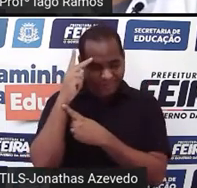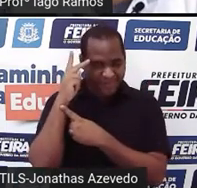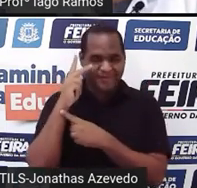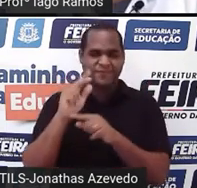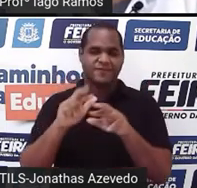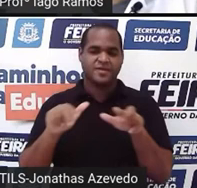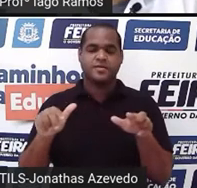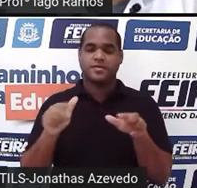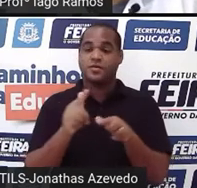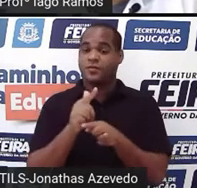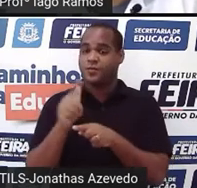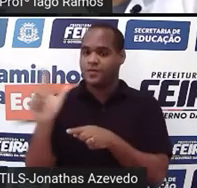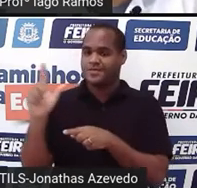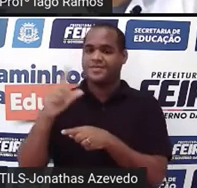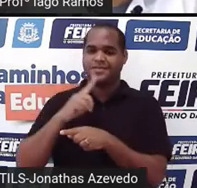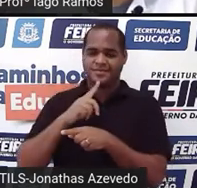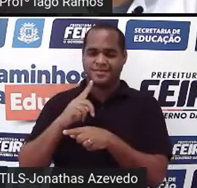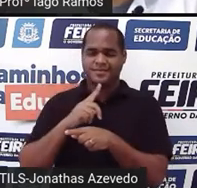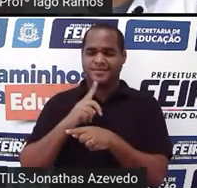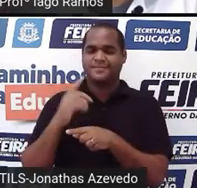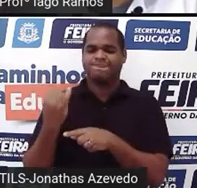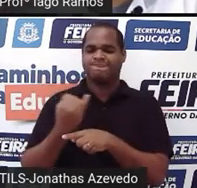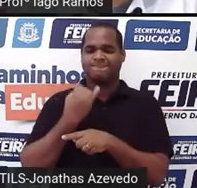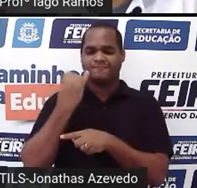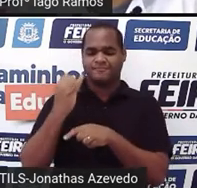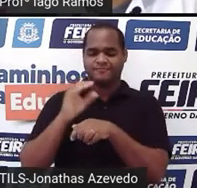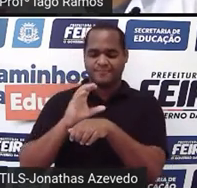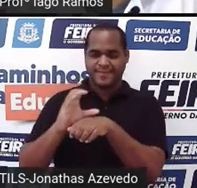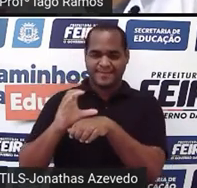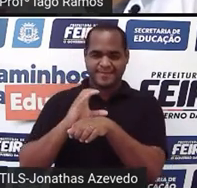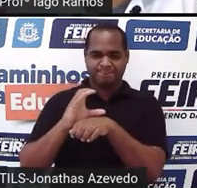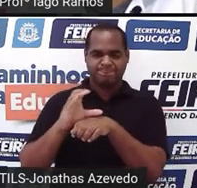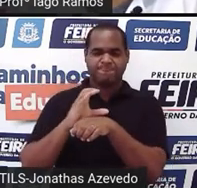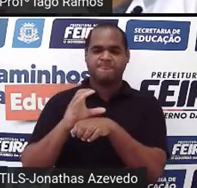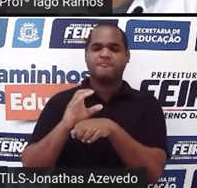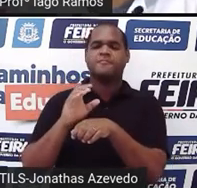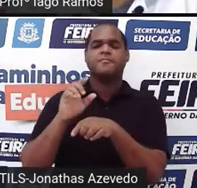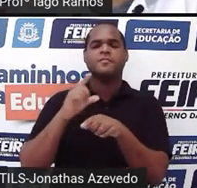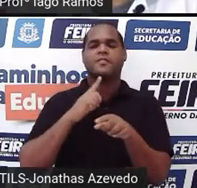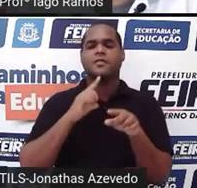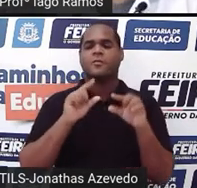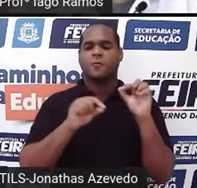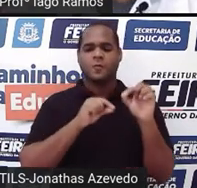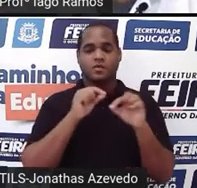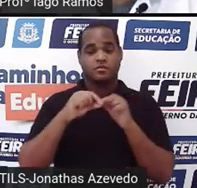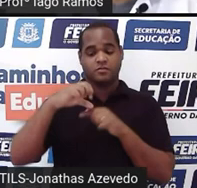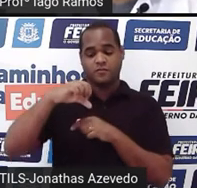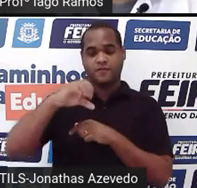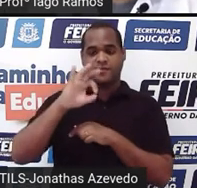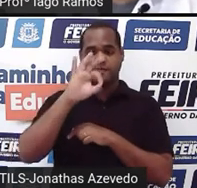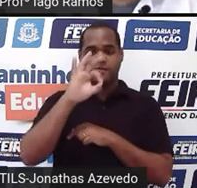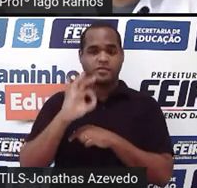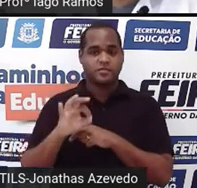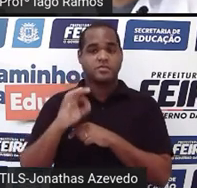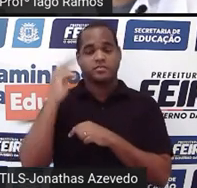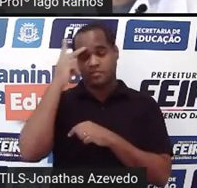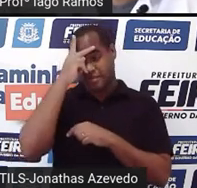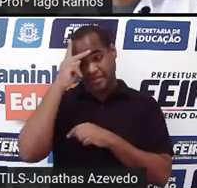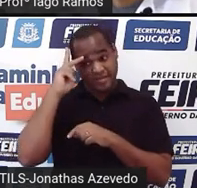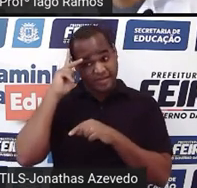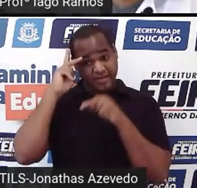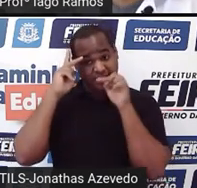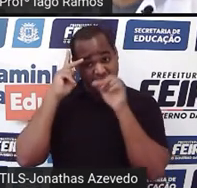E a outra variável que a gente tem ali, a parte cinza, né, são os 9% das pessoas